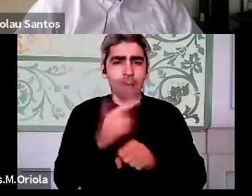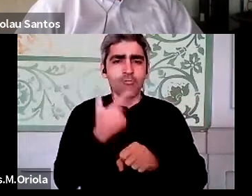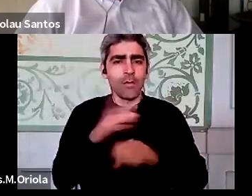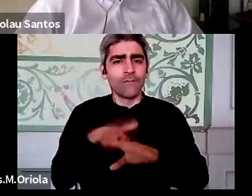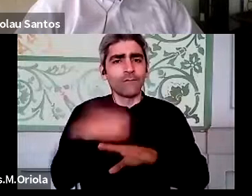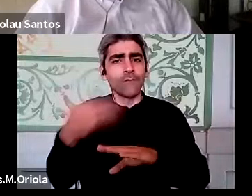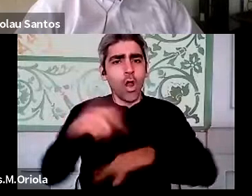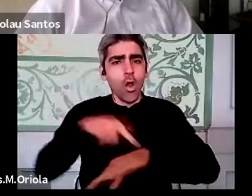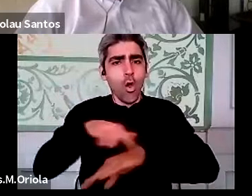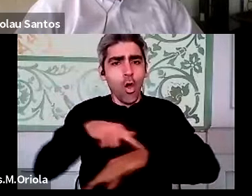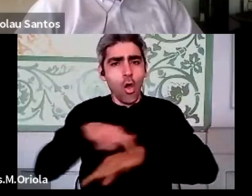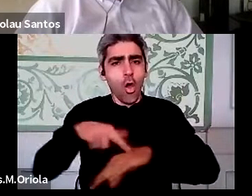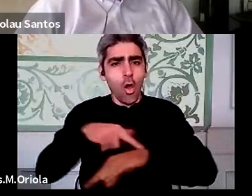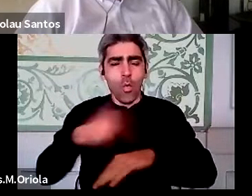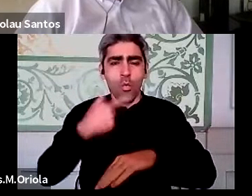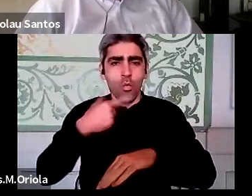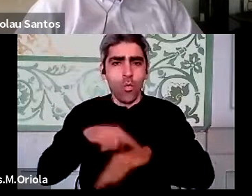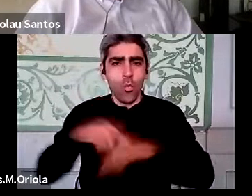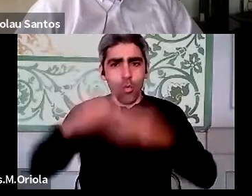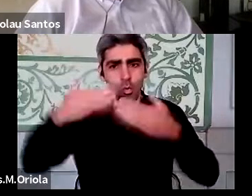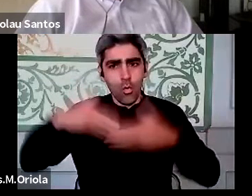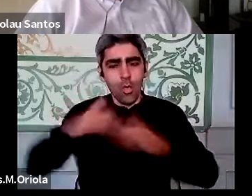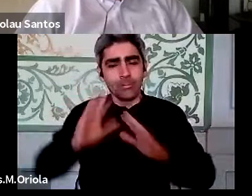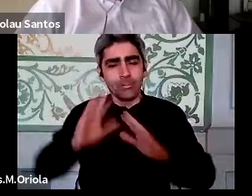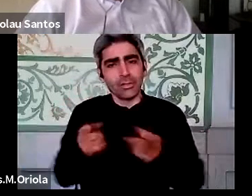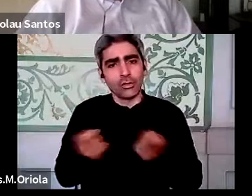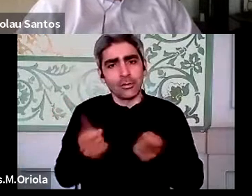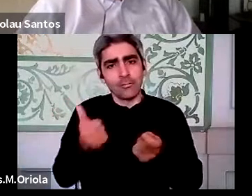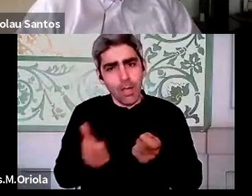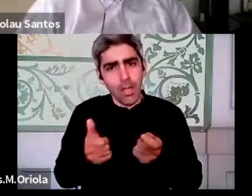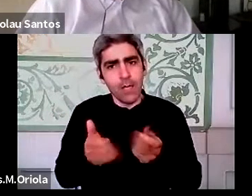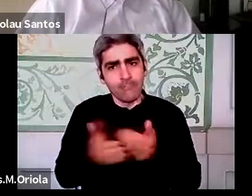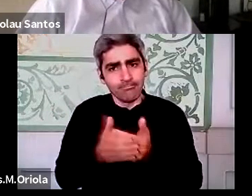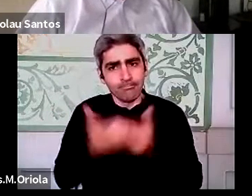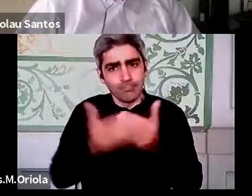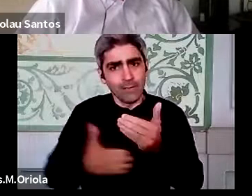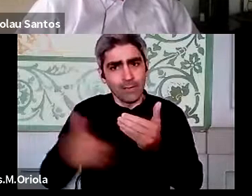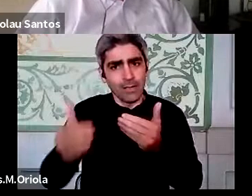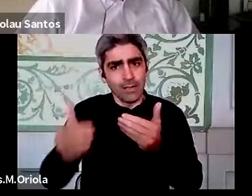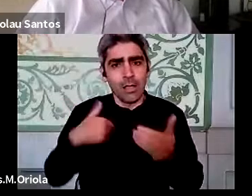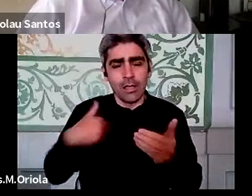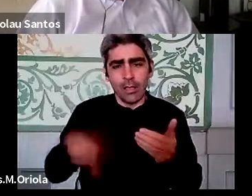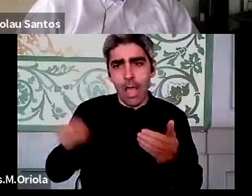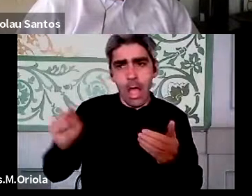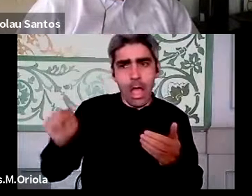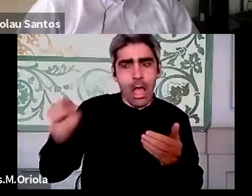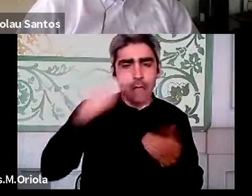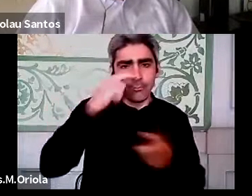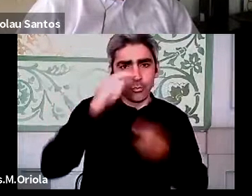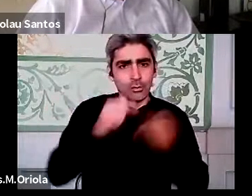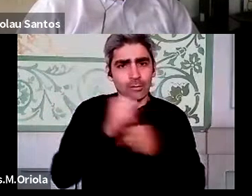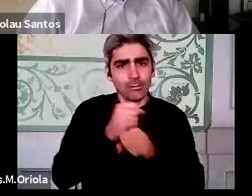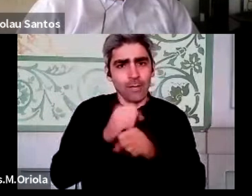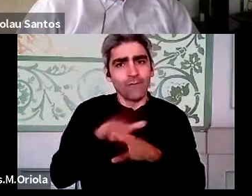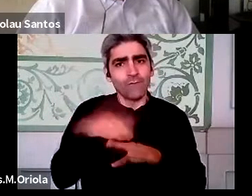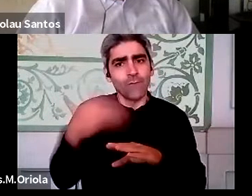vamos ter que gerir e delinear isto para a frente. Nós também temos muitas das pessoas a trabalhar fora